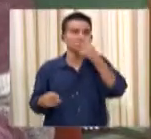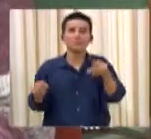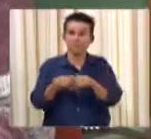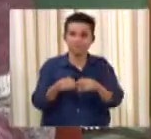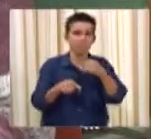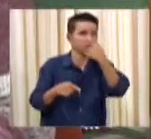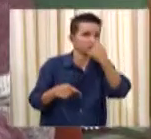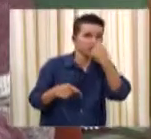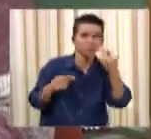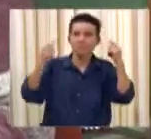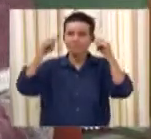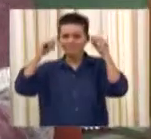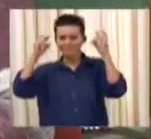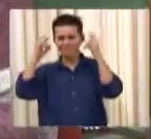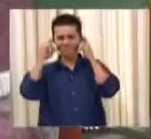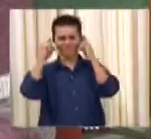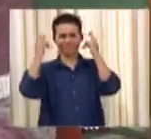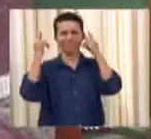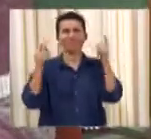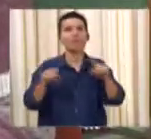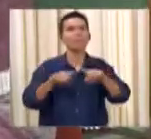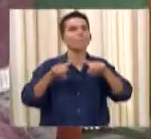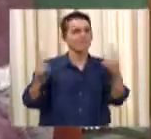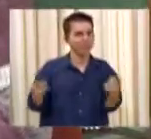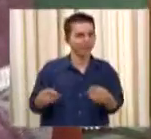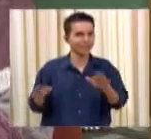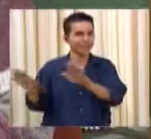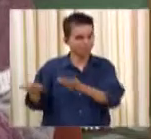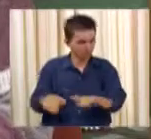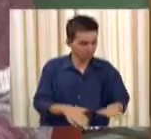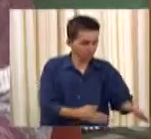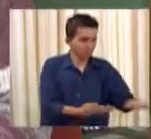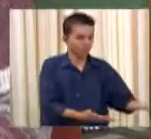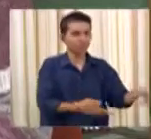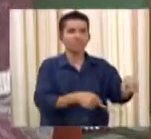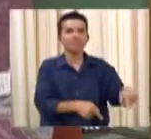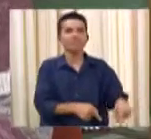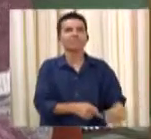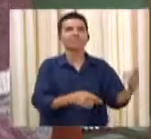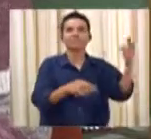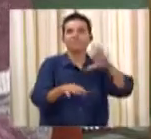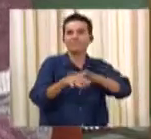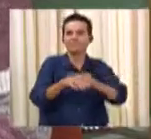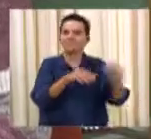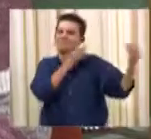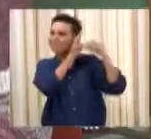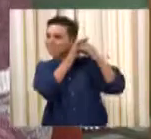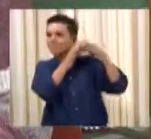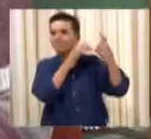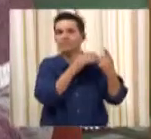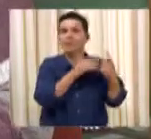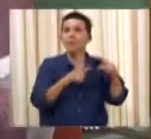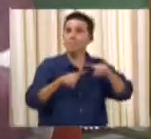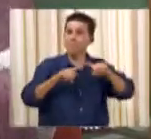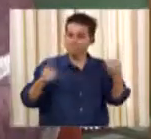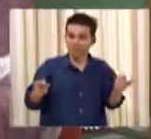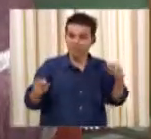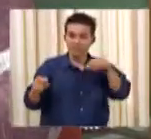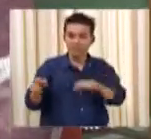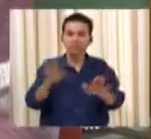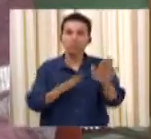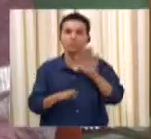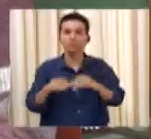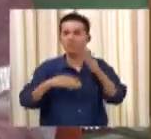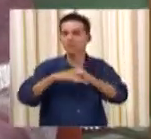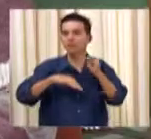que para as crianças pequenas, isso leva à infecção. Porém, sendo tratado em tempo hábil, com o tempo